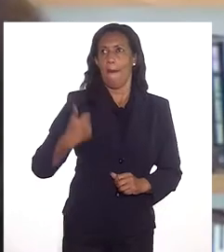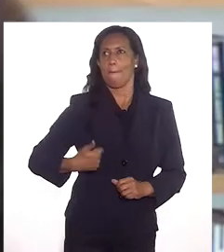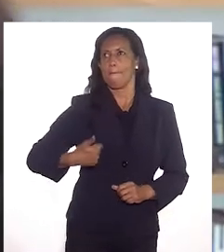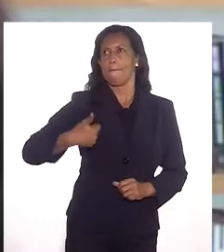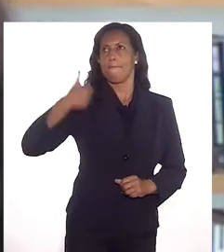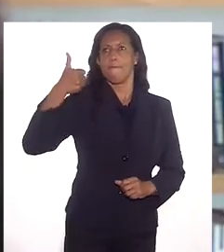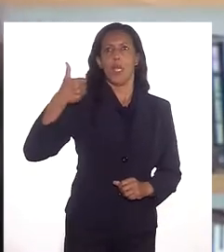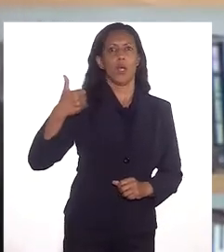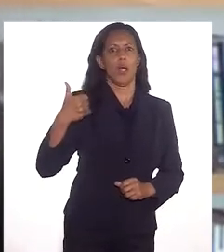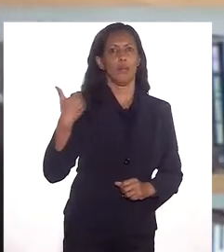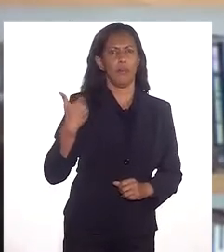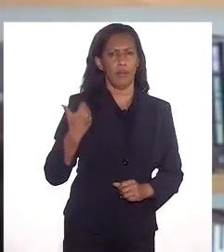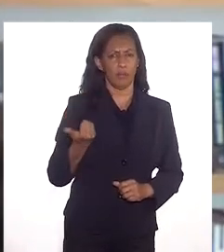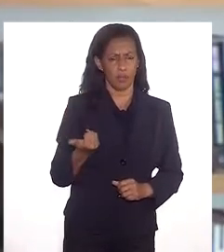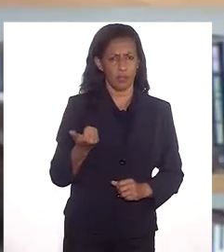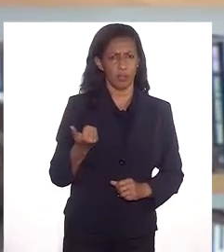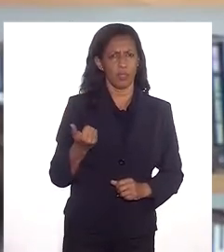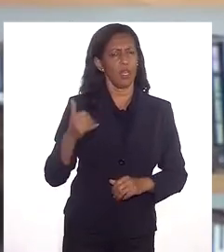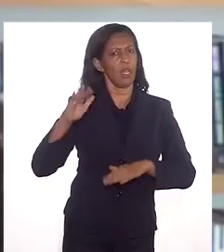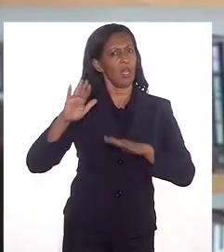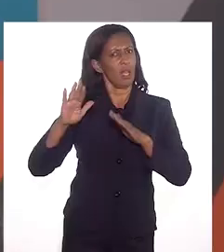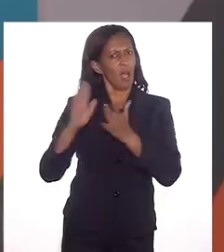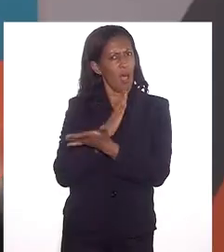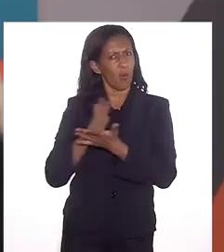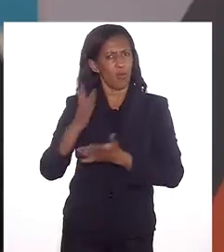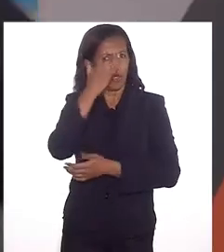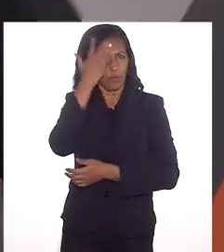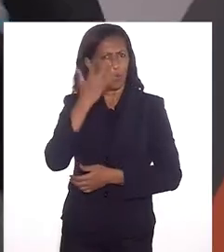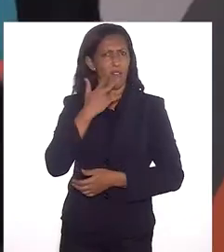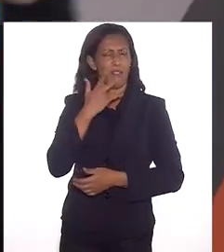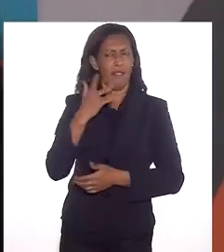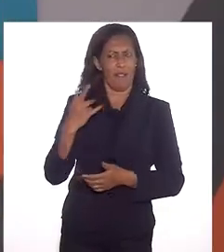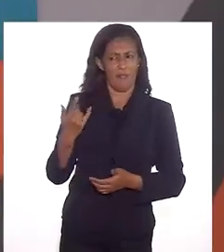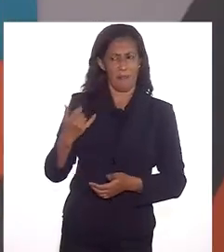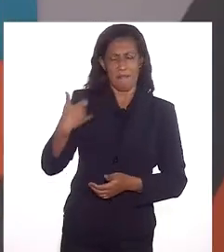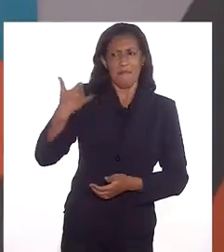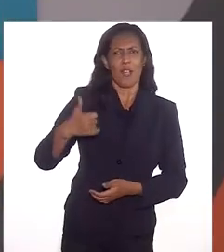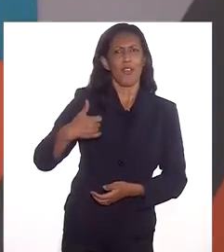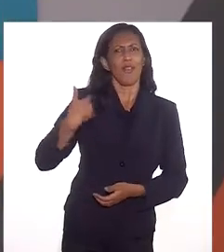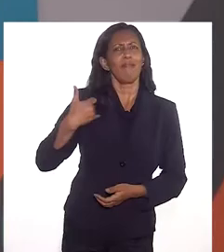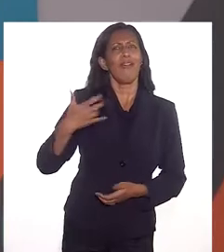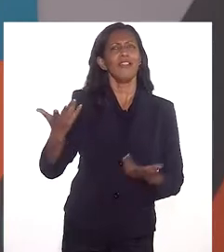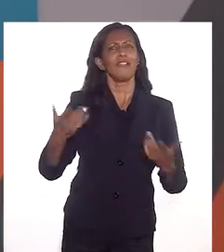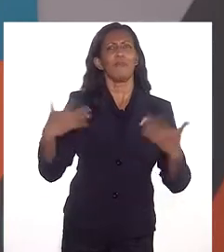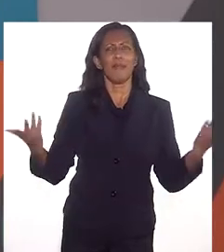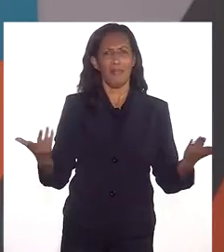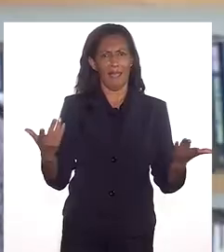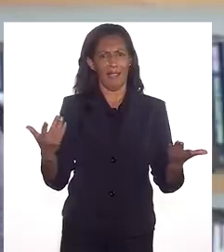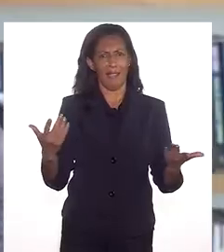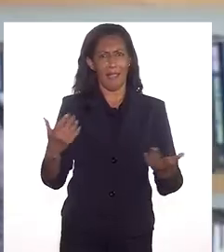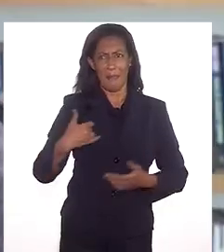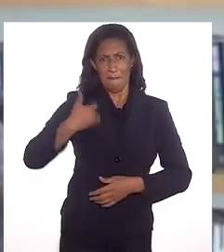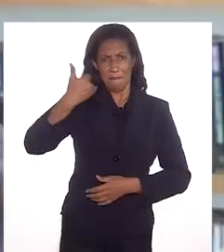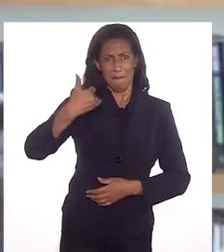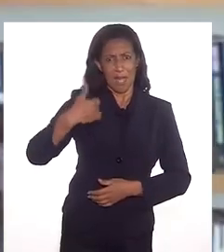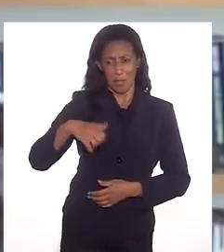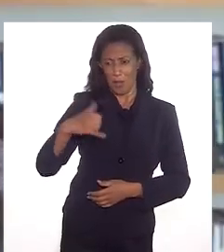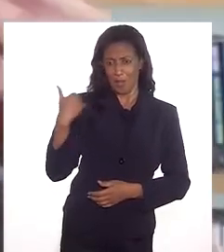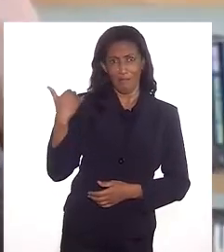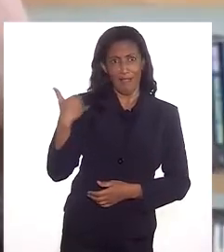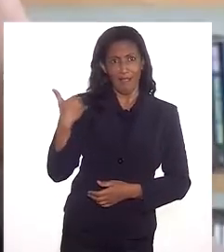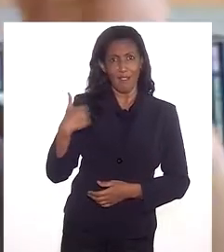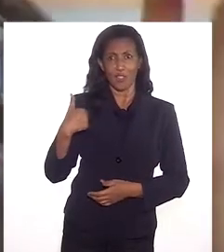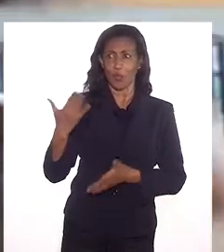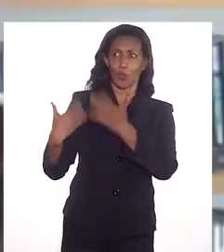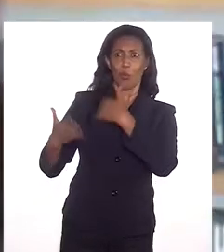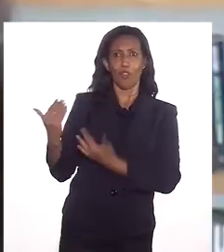como melhoridade. Aliás, grande parte deles reclama muito, que é melhoridade para quem? Melhoridade é quando eu tinha mais autonomia, eu